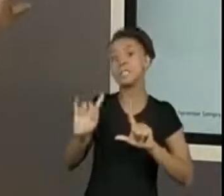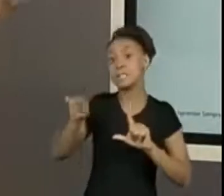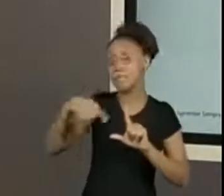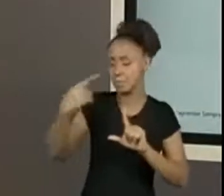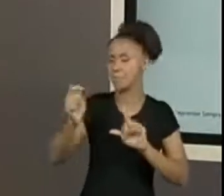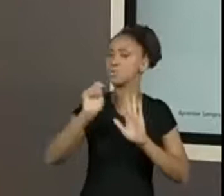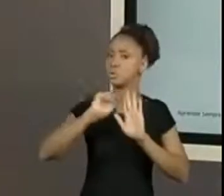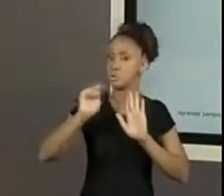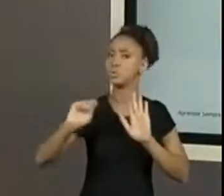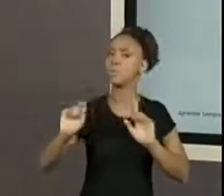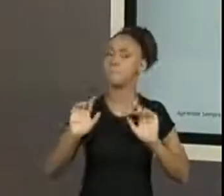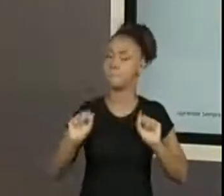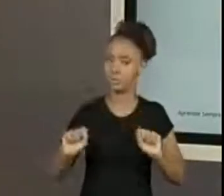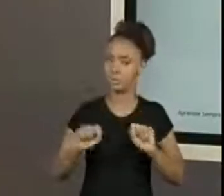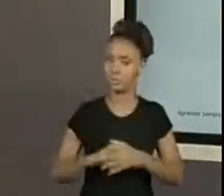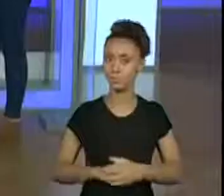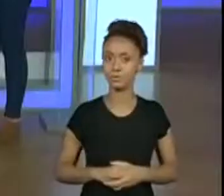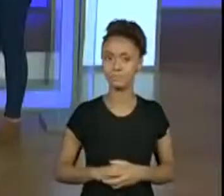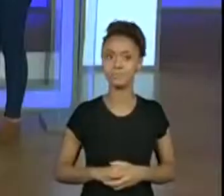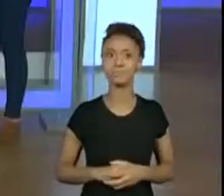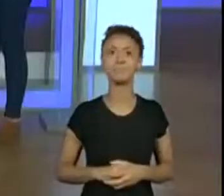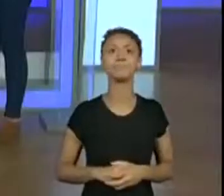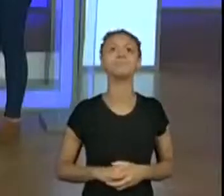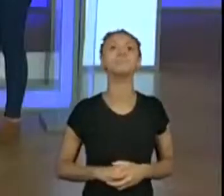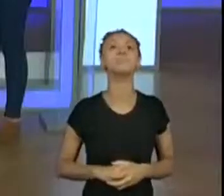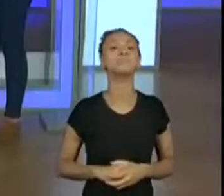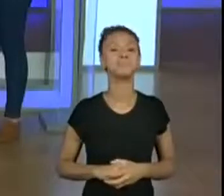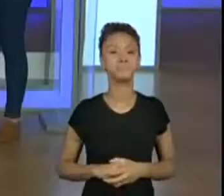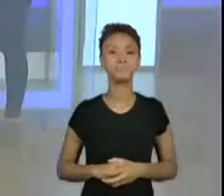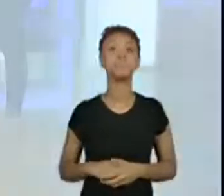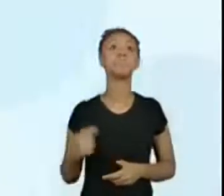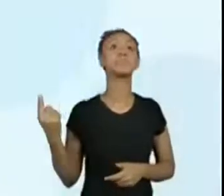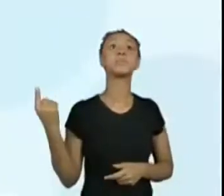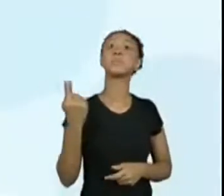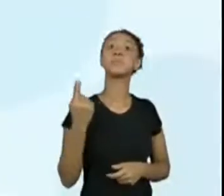depois, tá bom? Então, vamos lá. Primeira quadrinha.